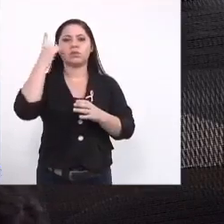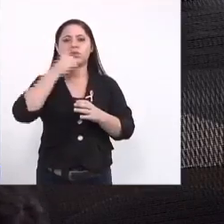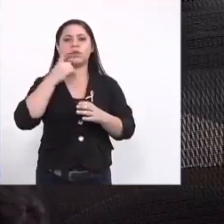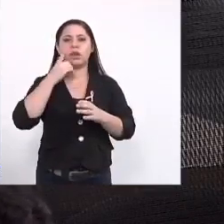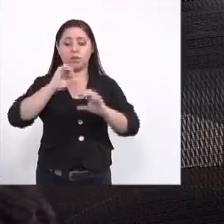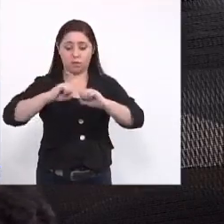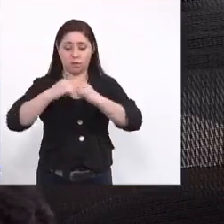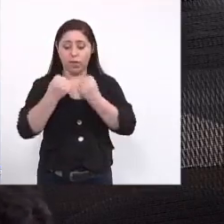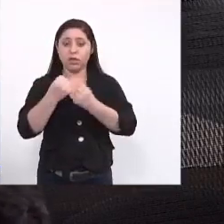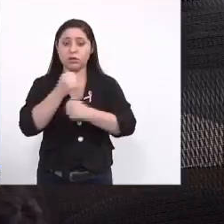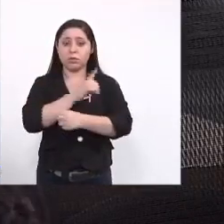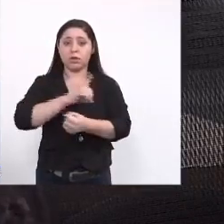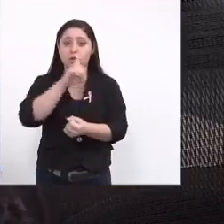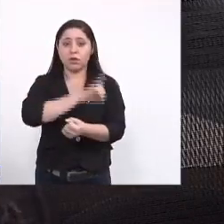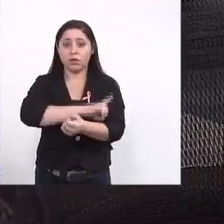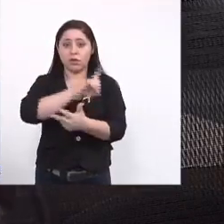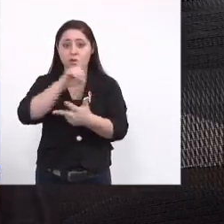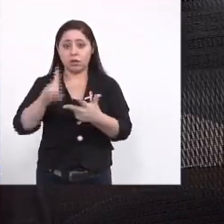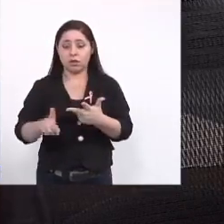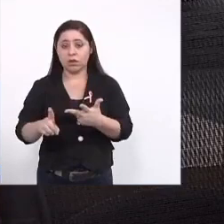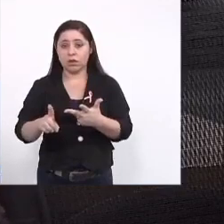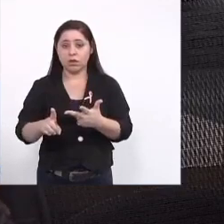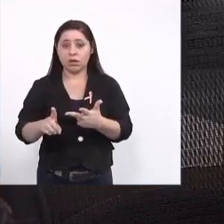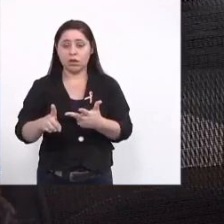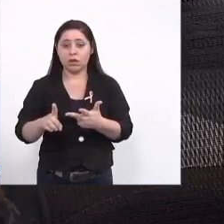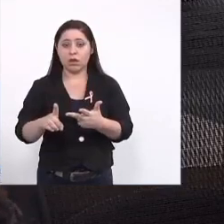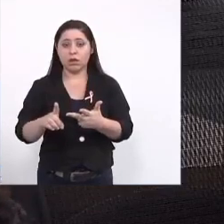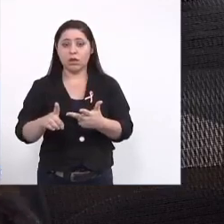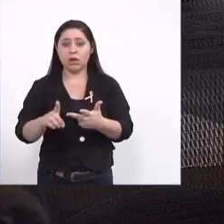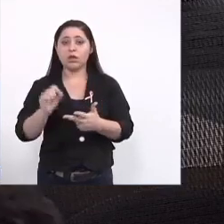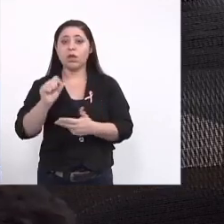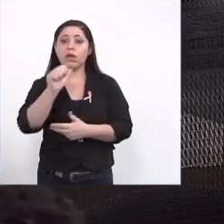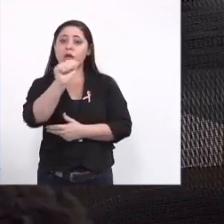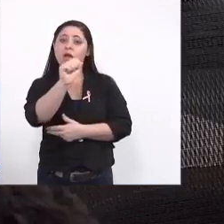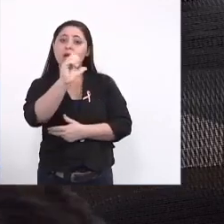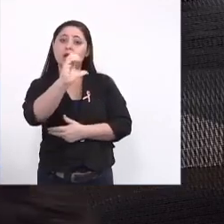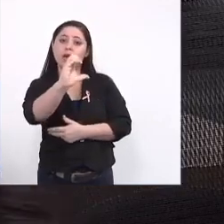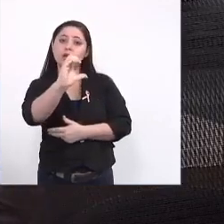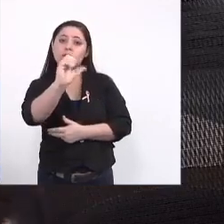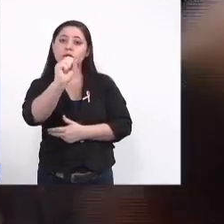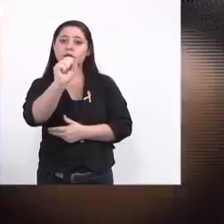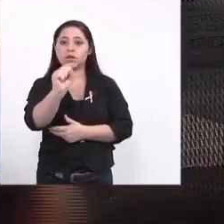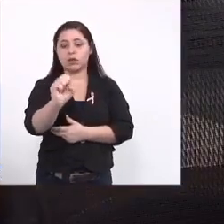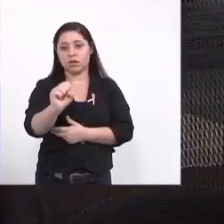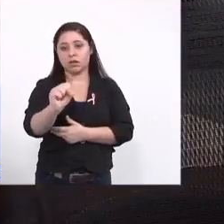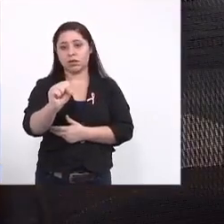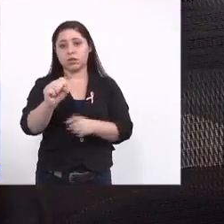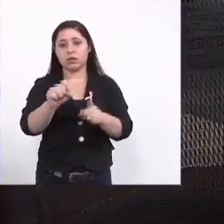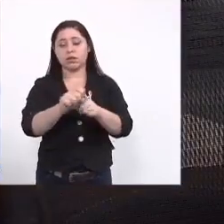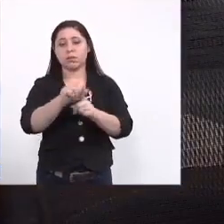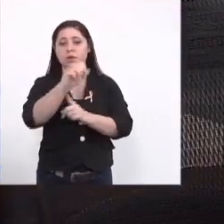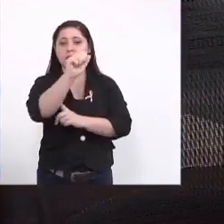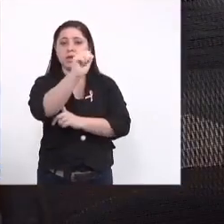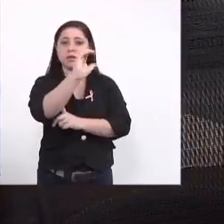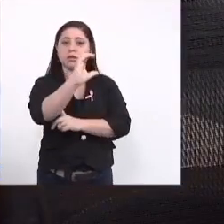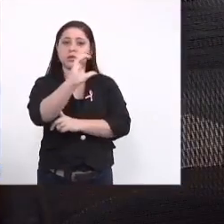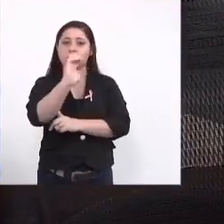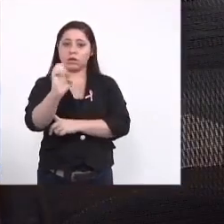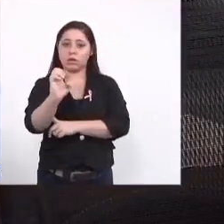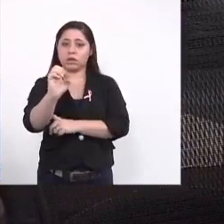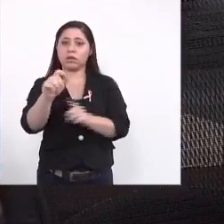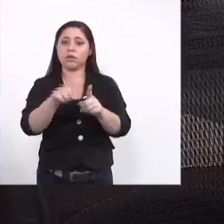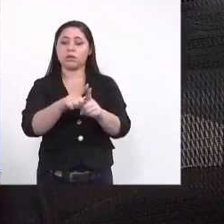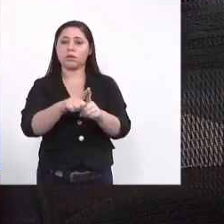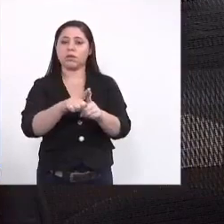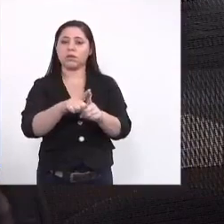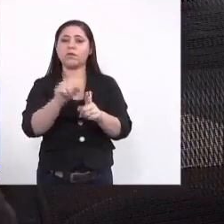enfrentamento e o ator principal o agente de saúde endemias e aí eu vou falar do que vai